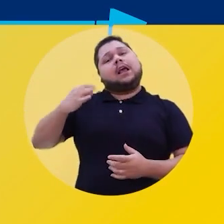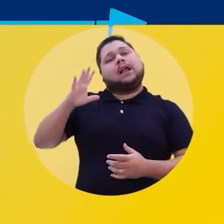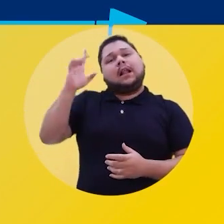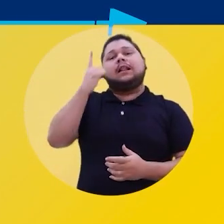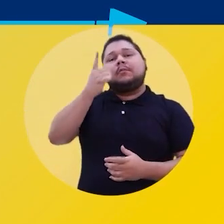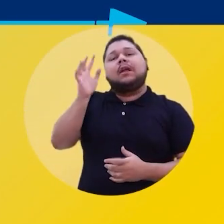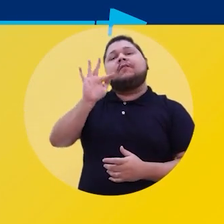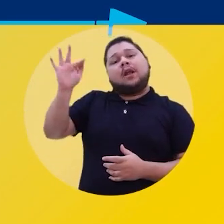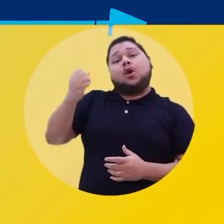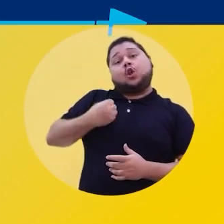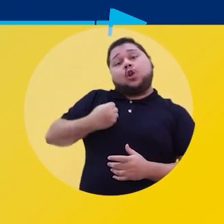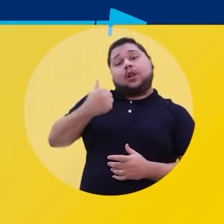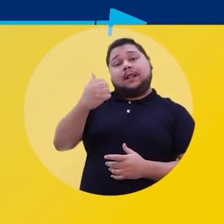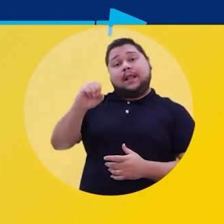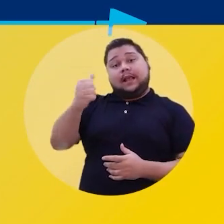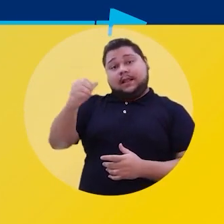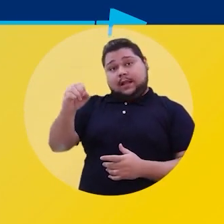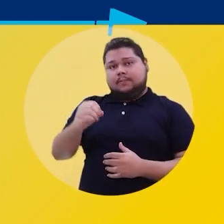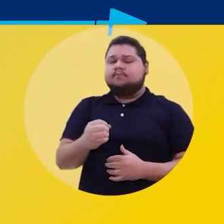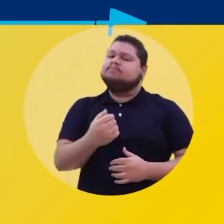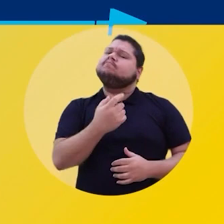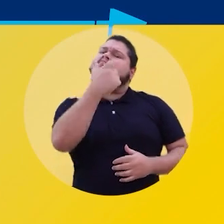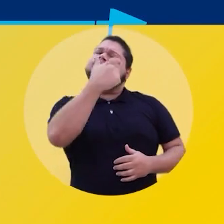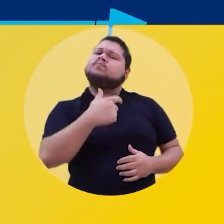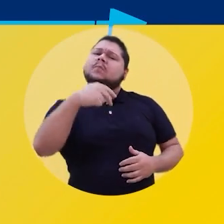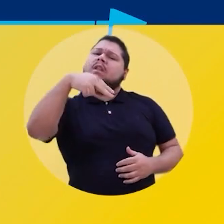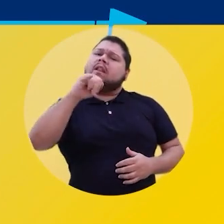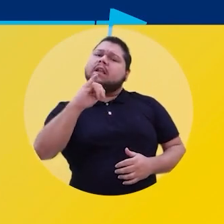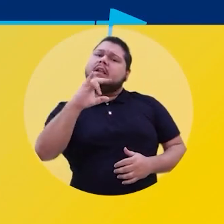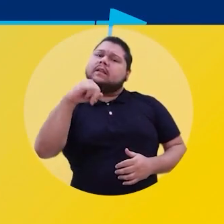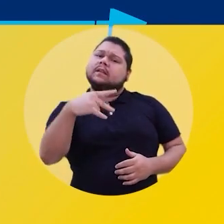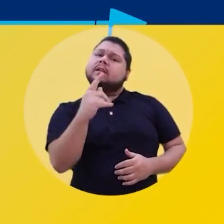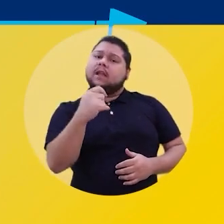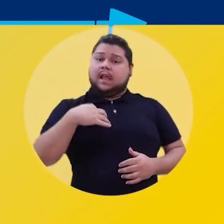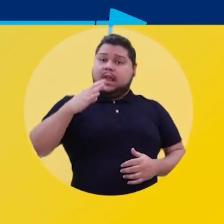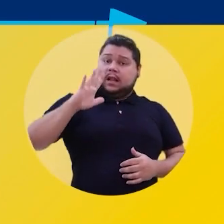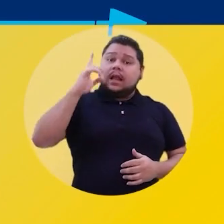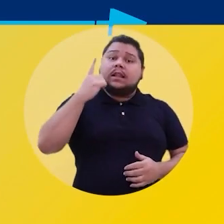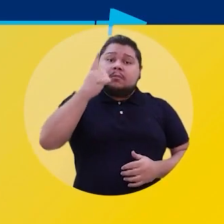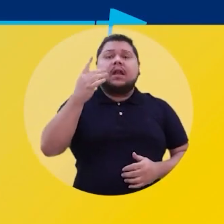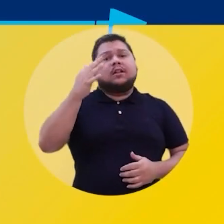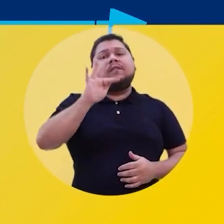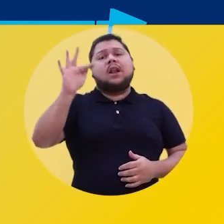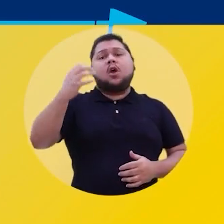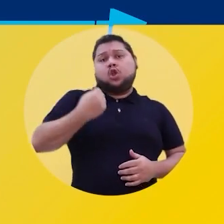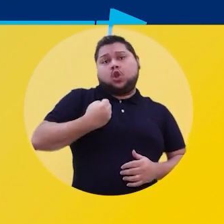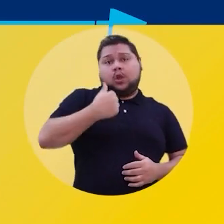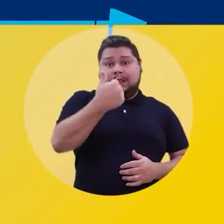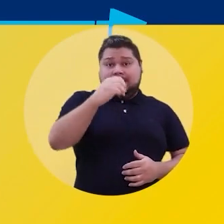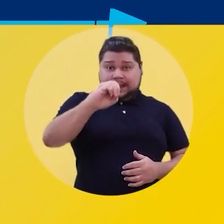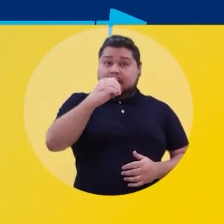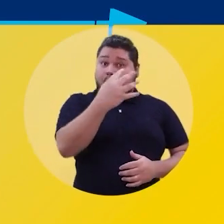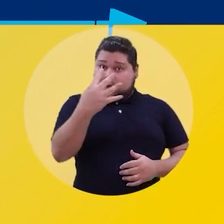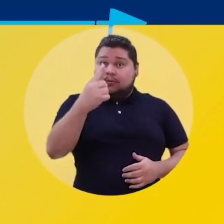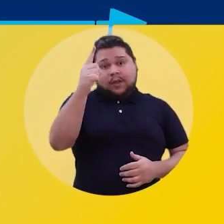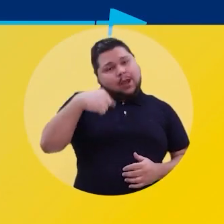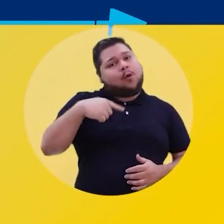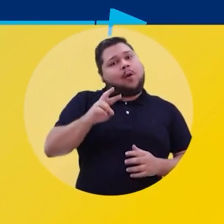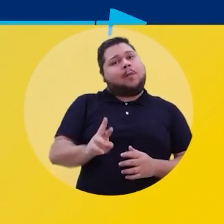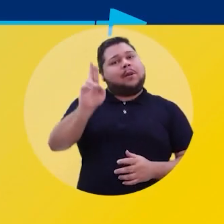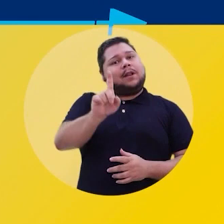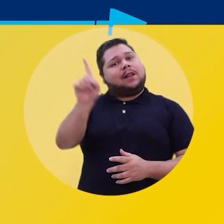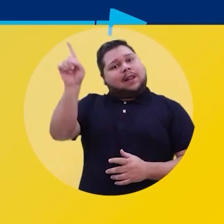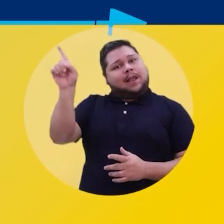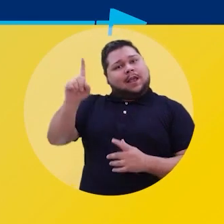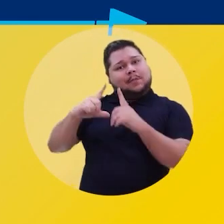Sou candidato a deputado federal e o meu número é 1010. Sou Nissinha, candidato a deputado federal. Meu número é 1044.